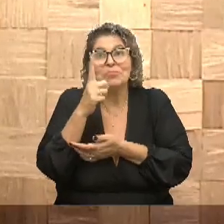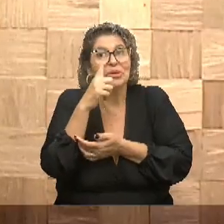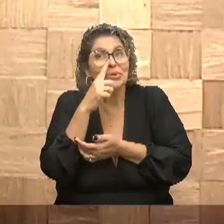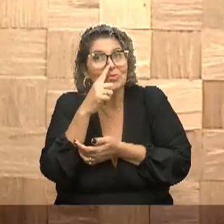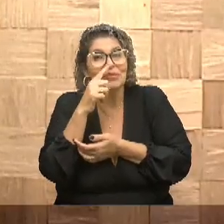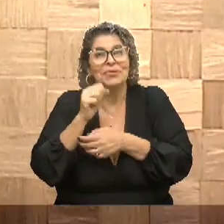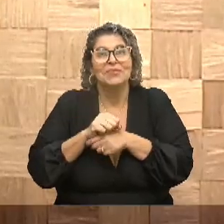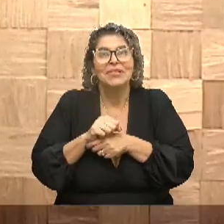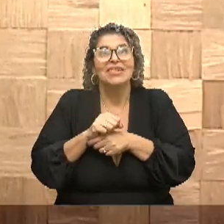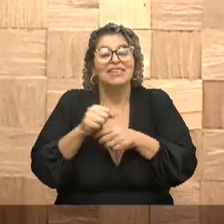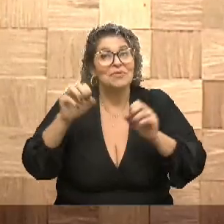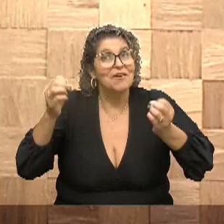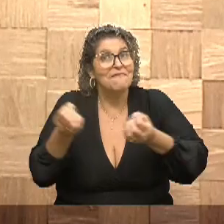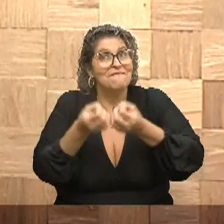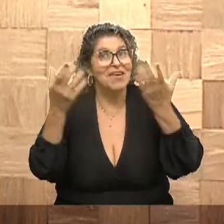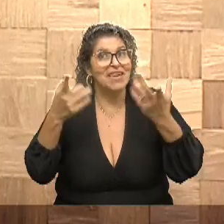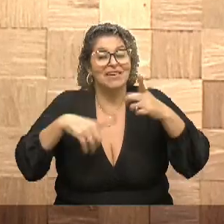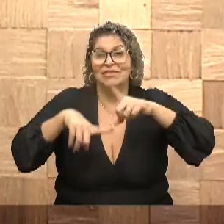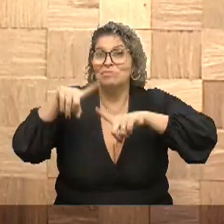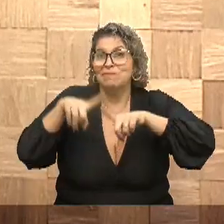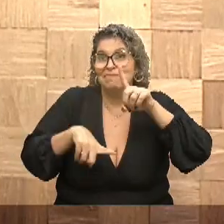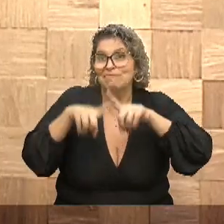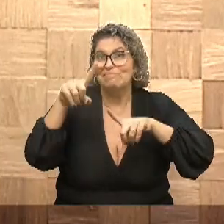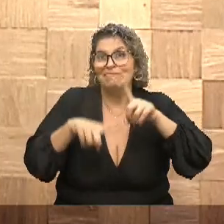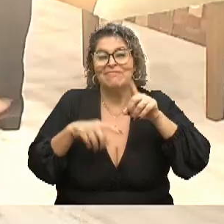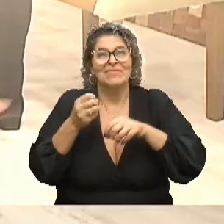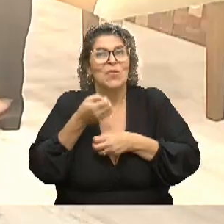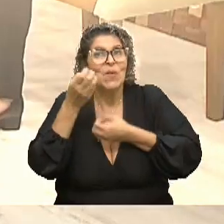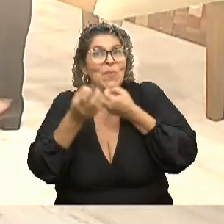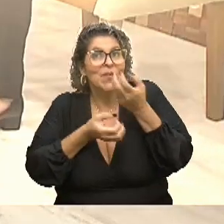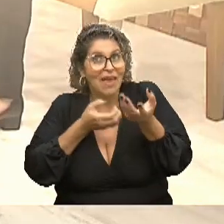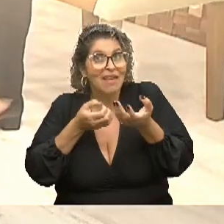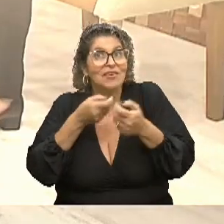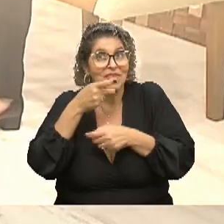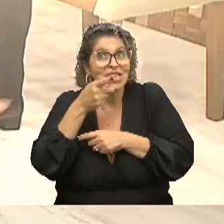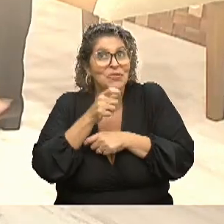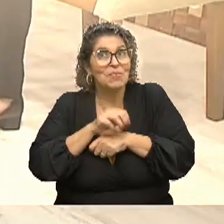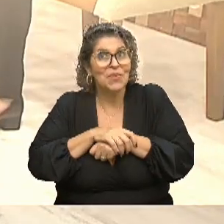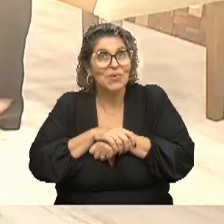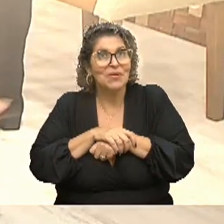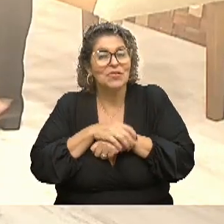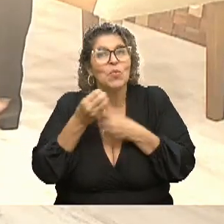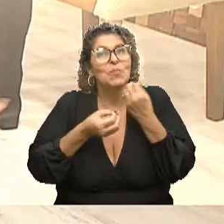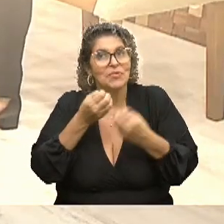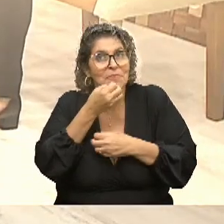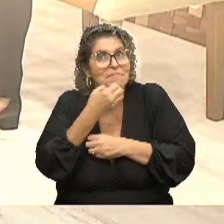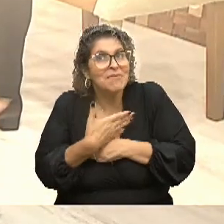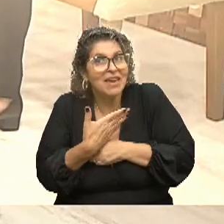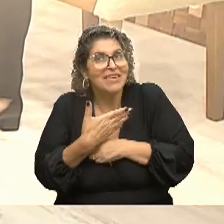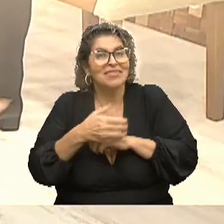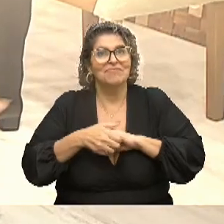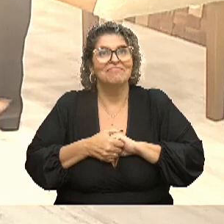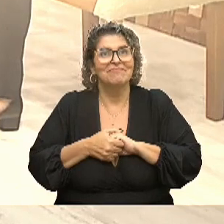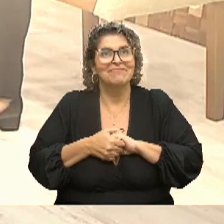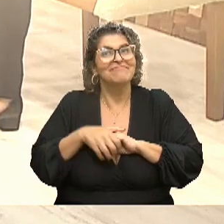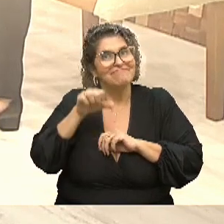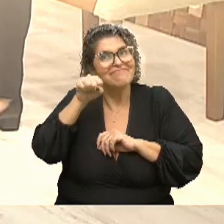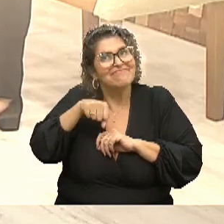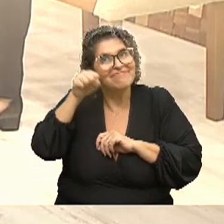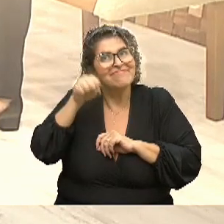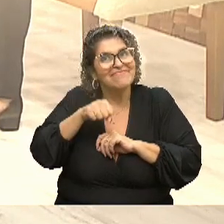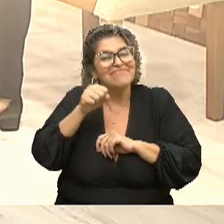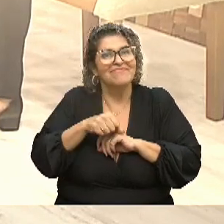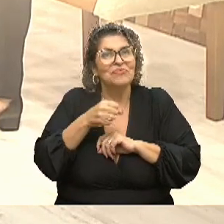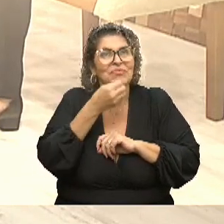está sempre nos eventos, com ela, nas atividades, falando. Queria que tu falasse um pouco conosco. Como é que tu está, Bernardo? Tudo bem? Está tudo